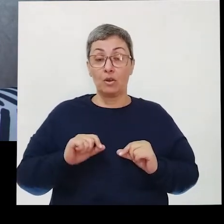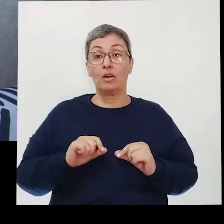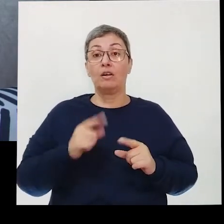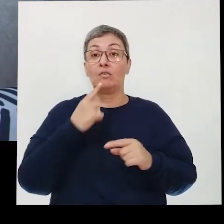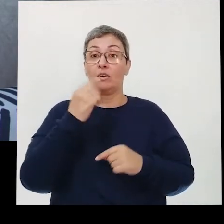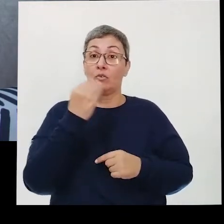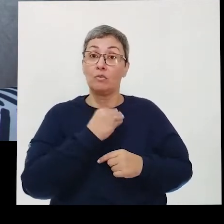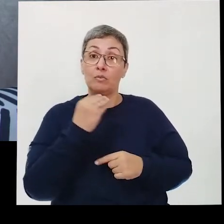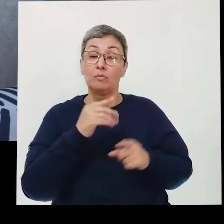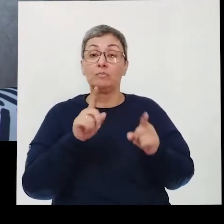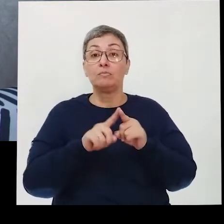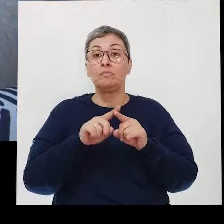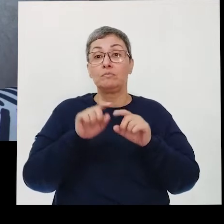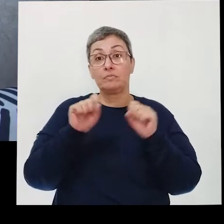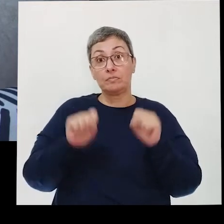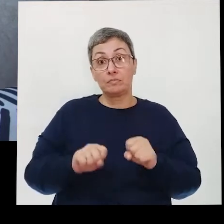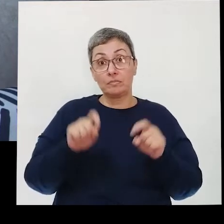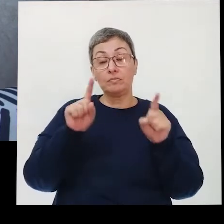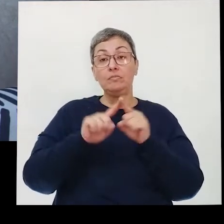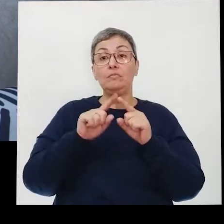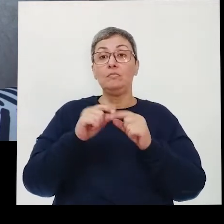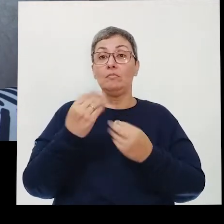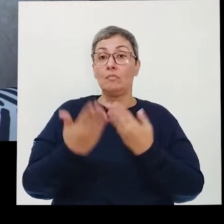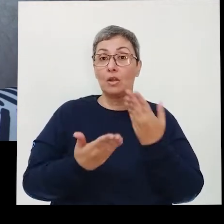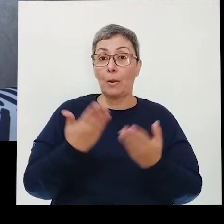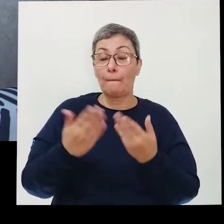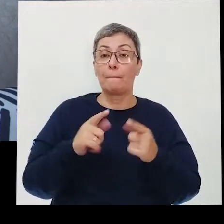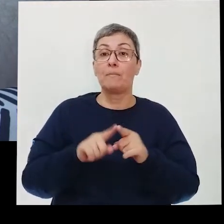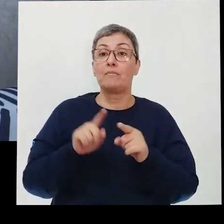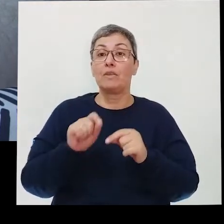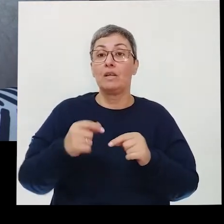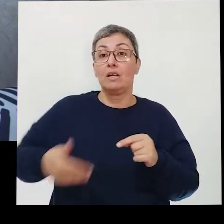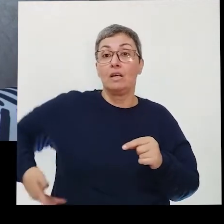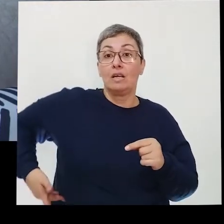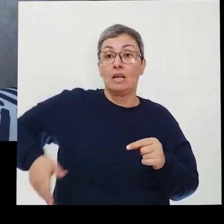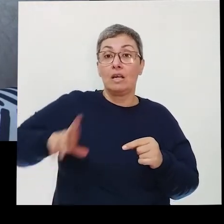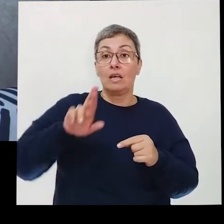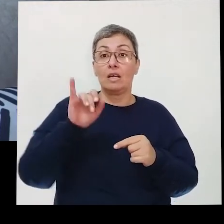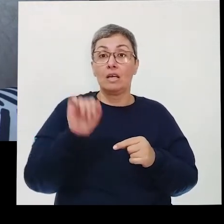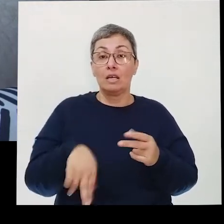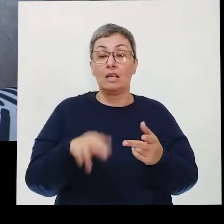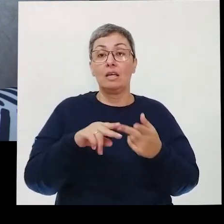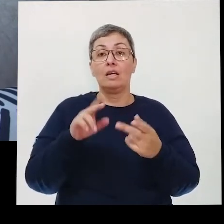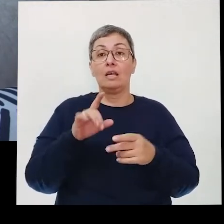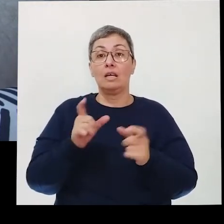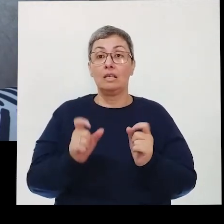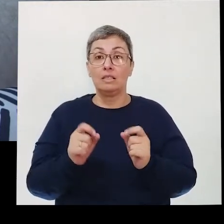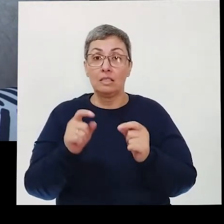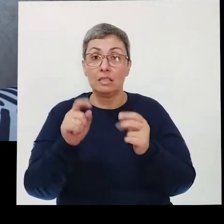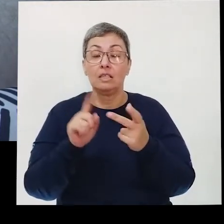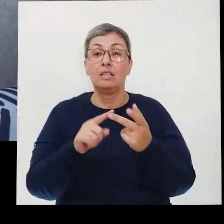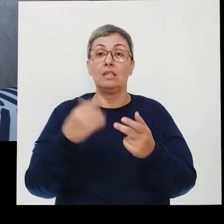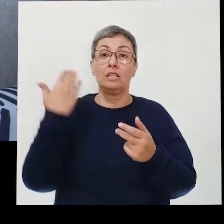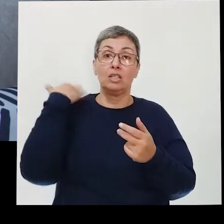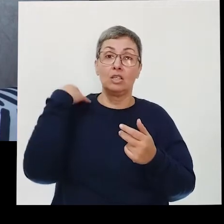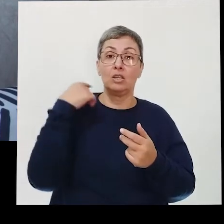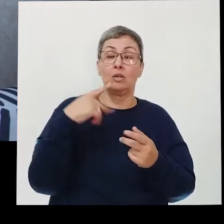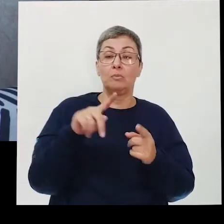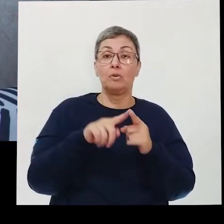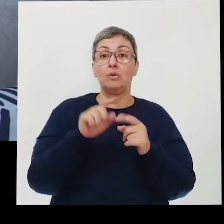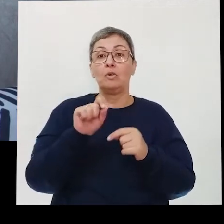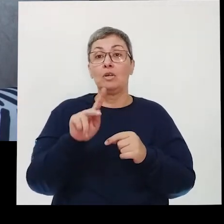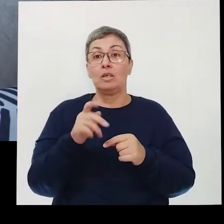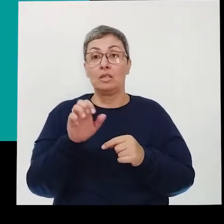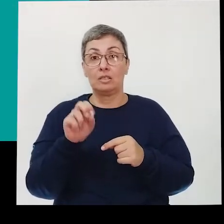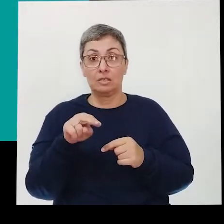O sistema também dá assistência integral para renais crônicos, pessoas com câncer, pessoas com tuberculose e com